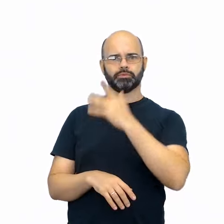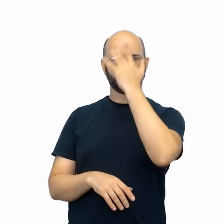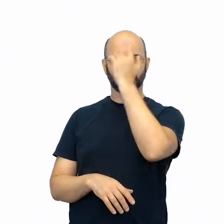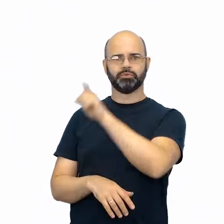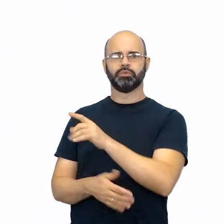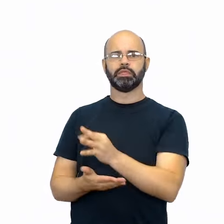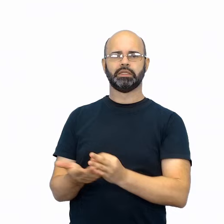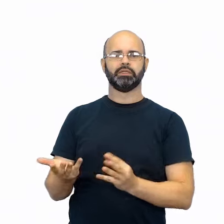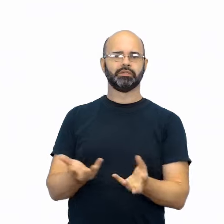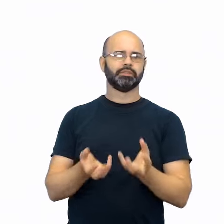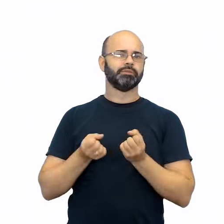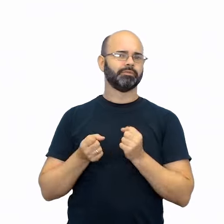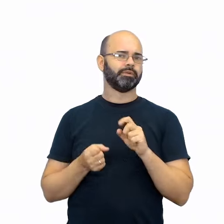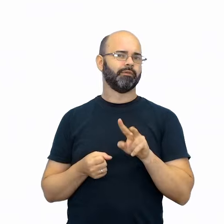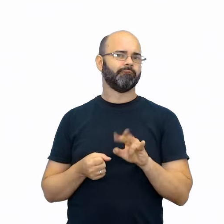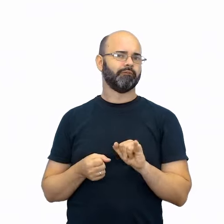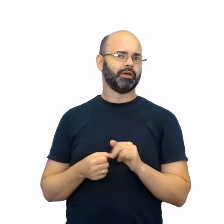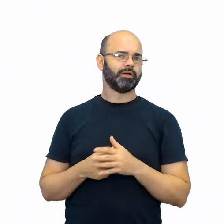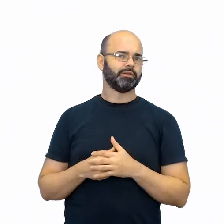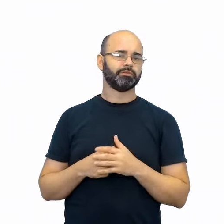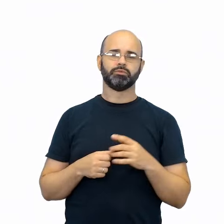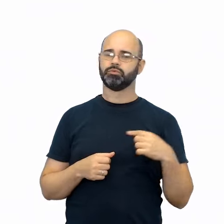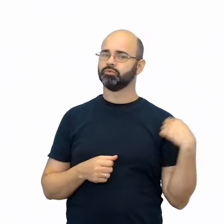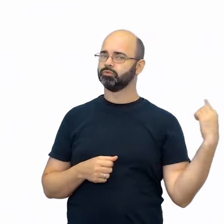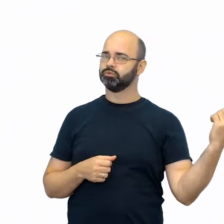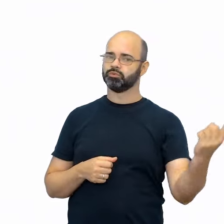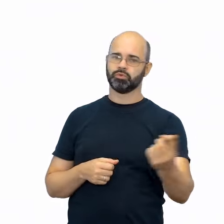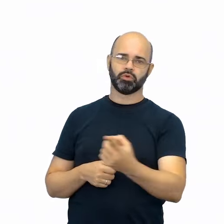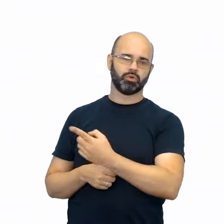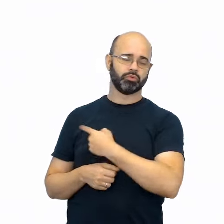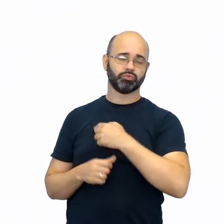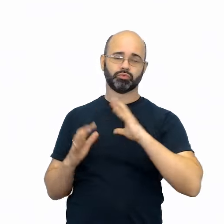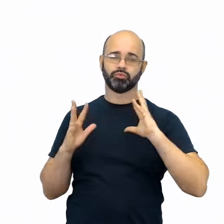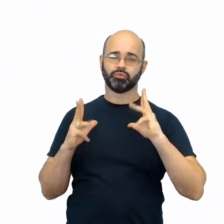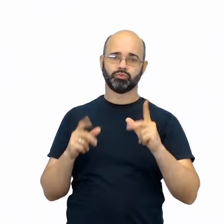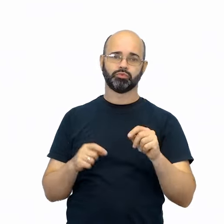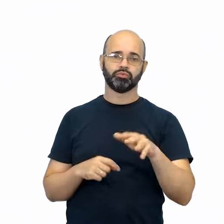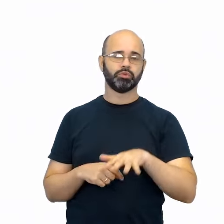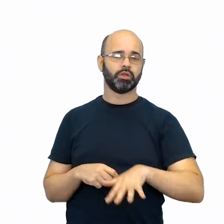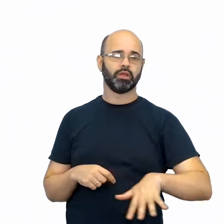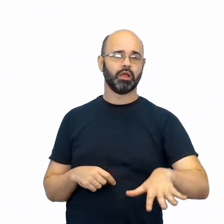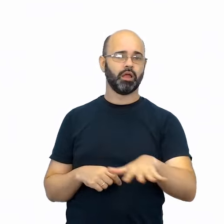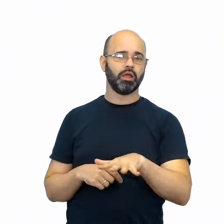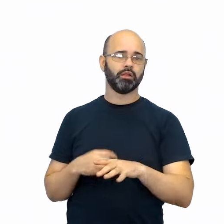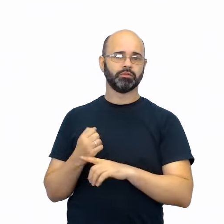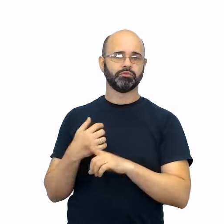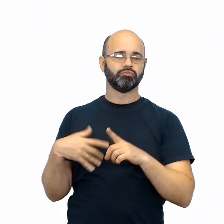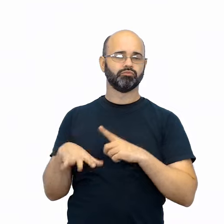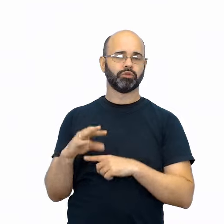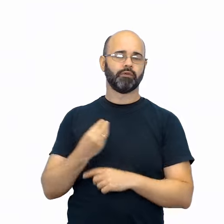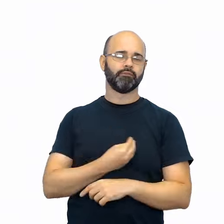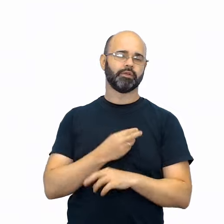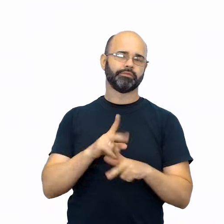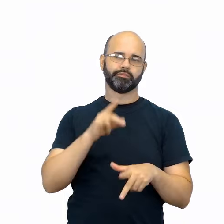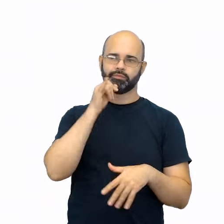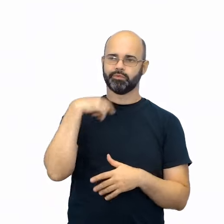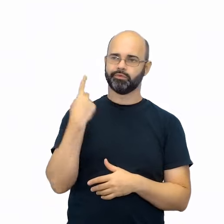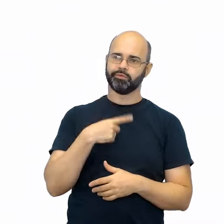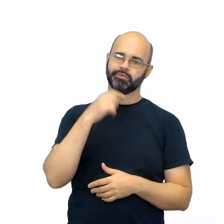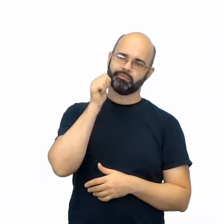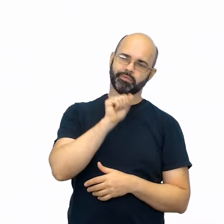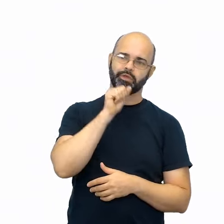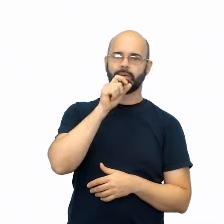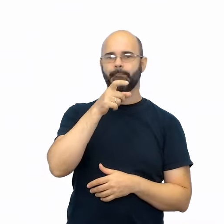texto. Todos nós ocupamos diferentes lugares sociais em nossa vida. Mãe, pai,